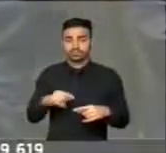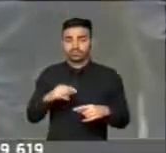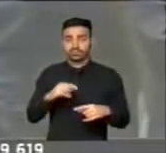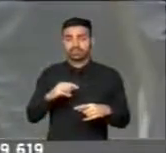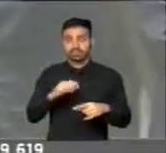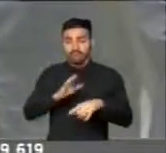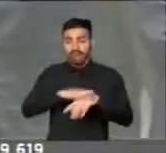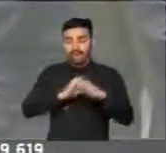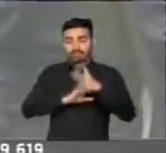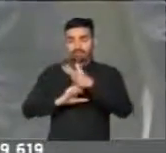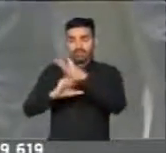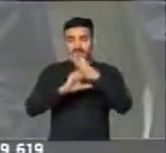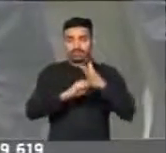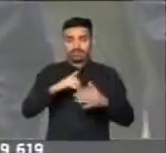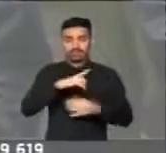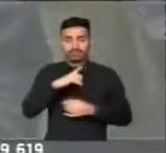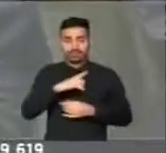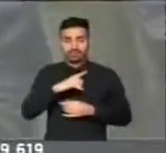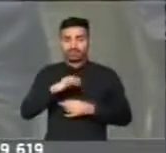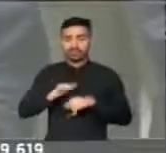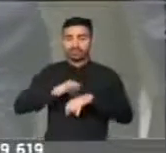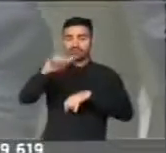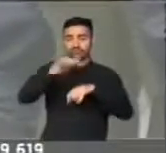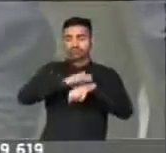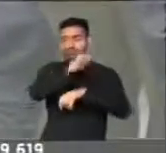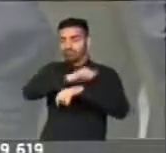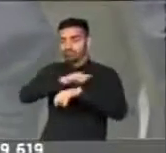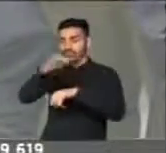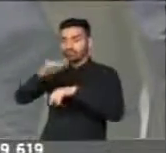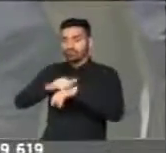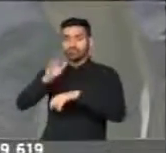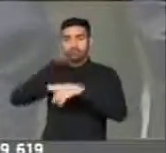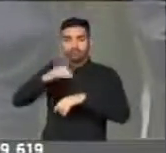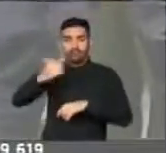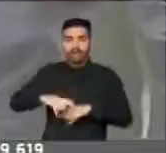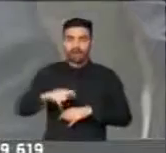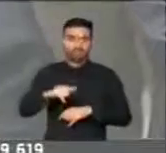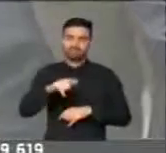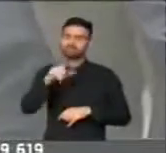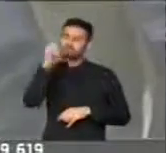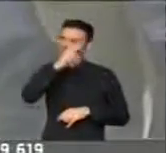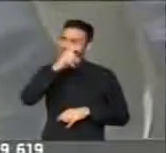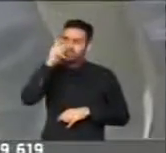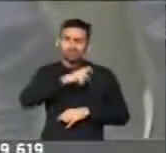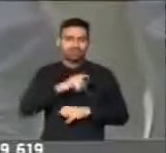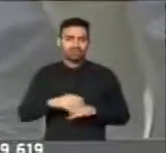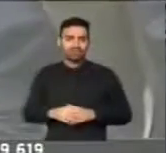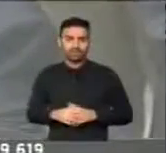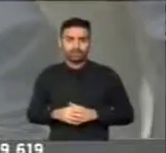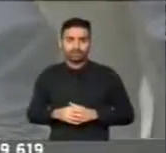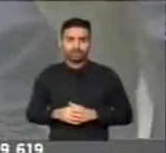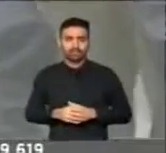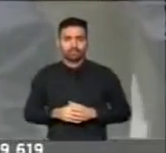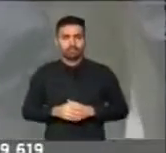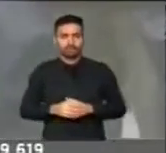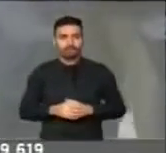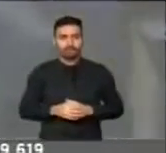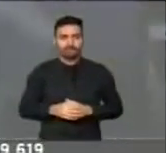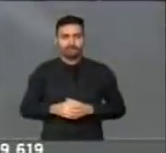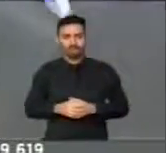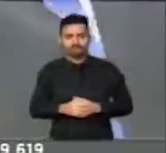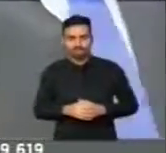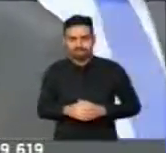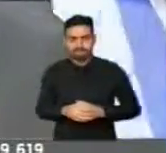O aumento da quantidade de rotas, as cidades atendidas, é mentira. Não vai concluir, presidente. Quero